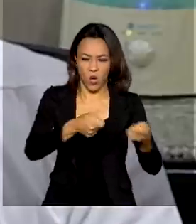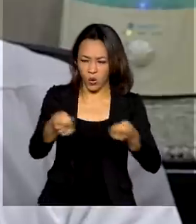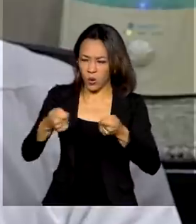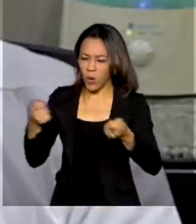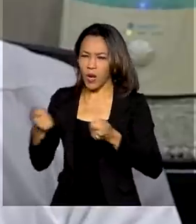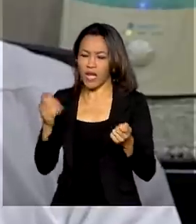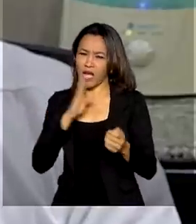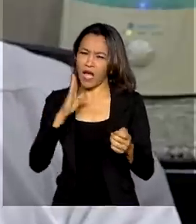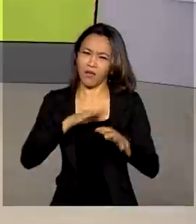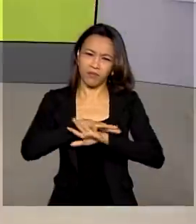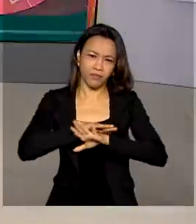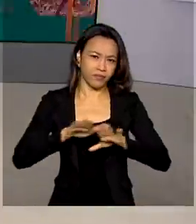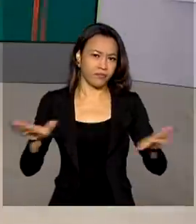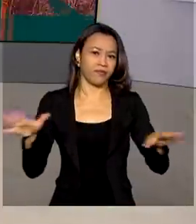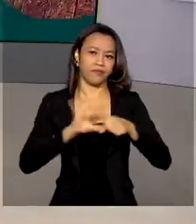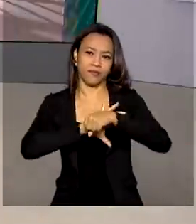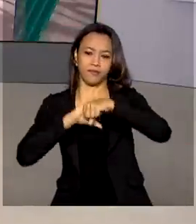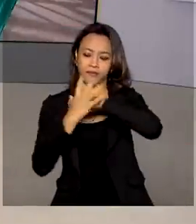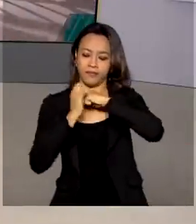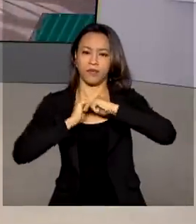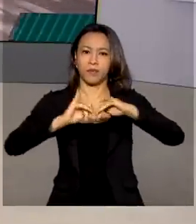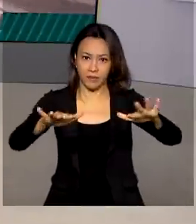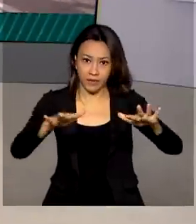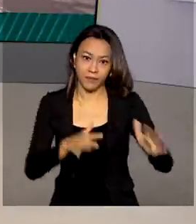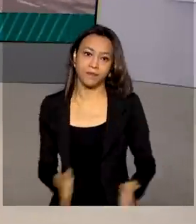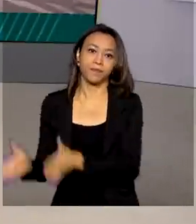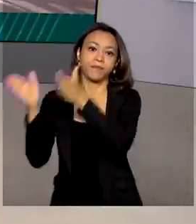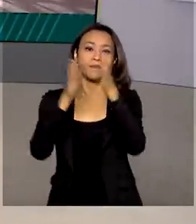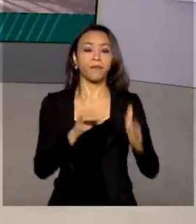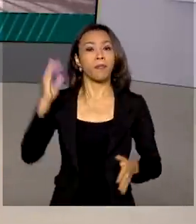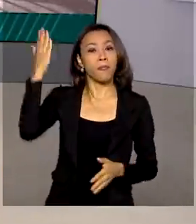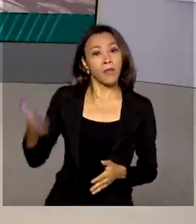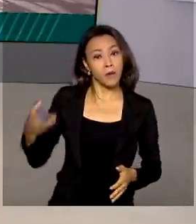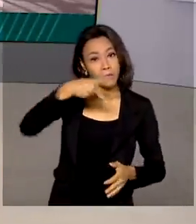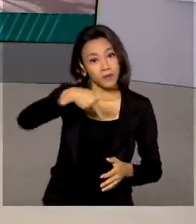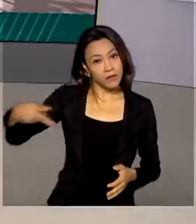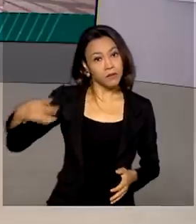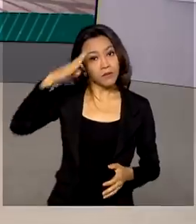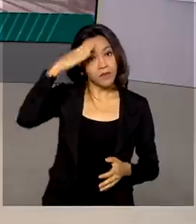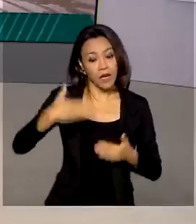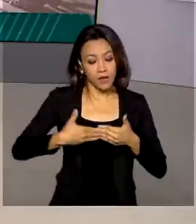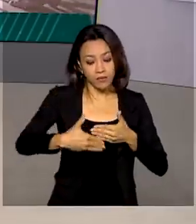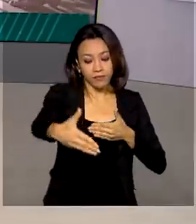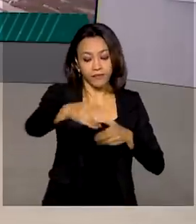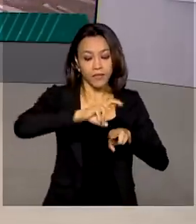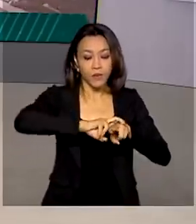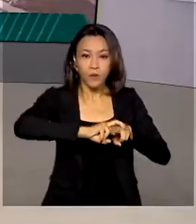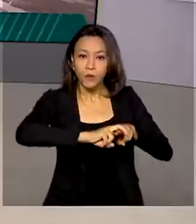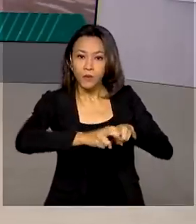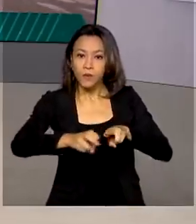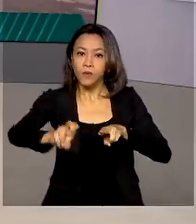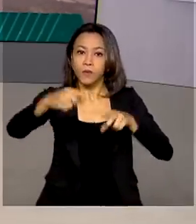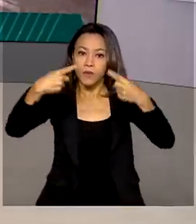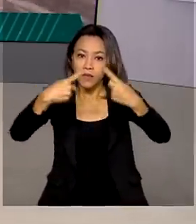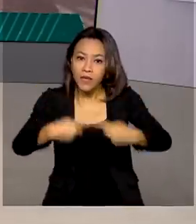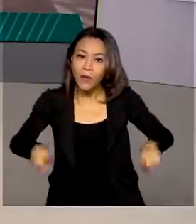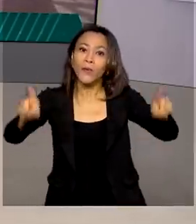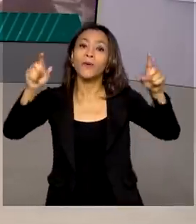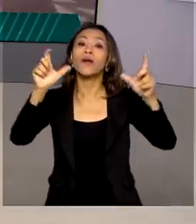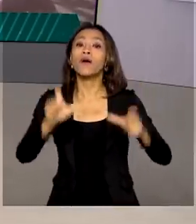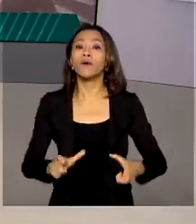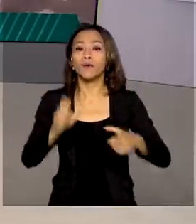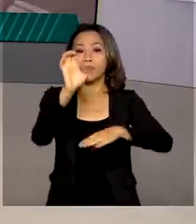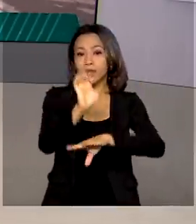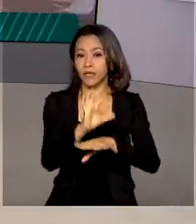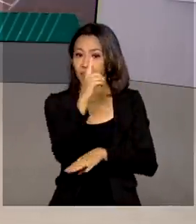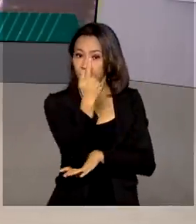mais rápido possível. O presidente Jair Bolsonaro inaugura hoje trecho ferroviário e o Terminal de São Simão em Goiás.